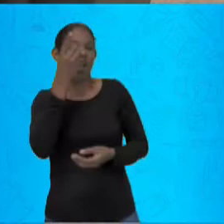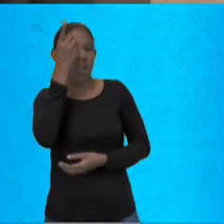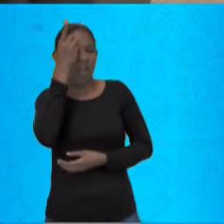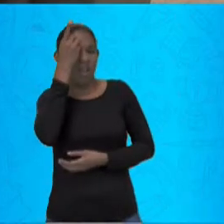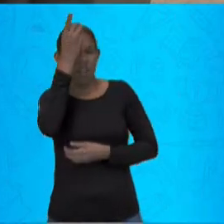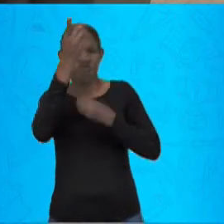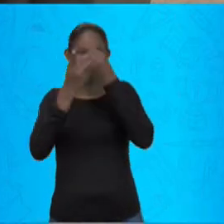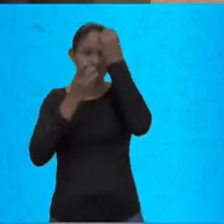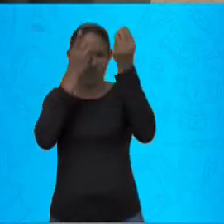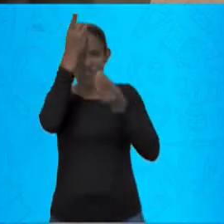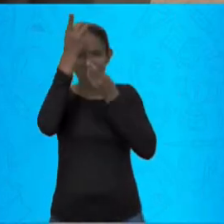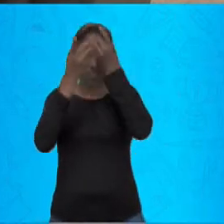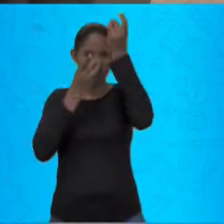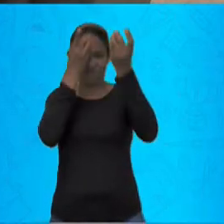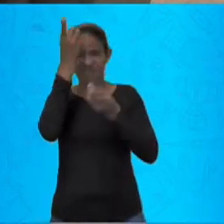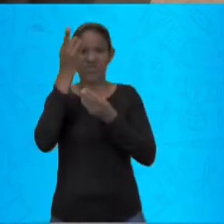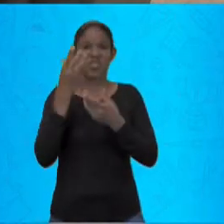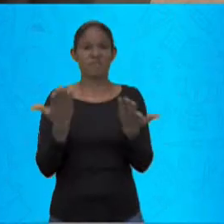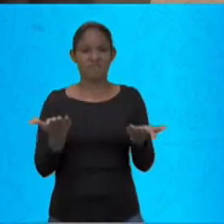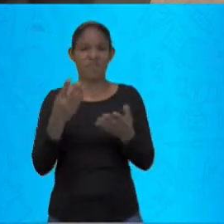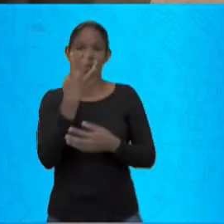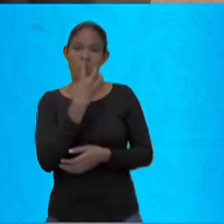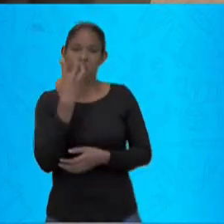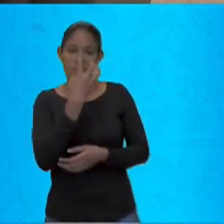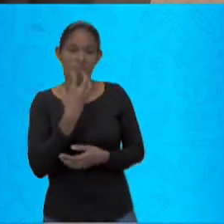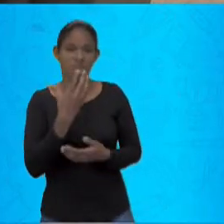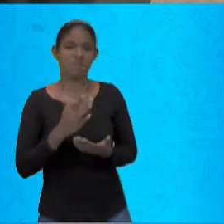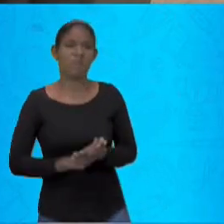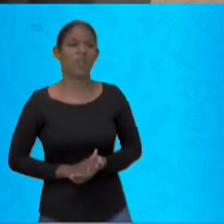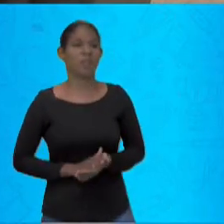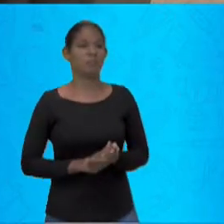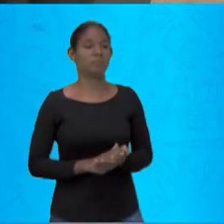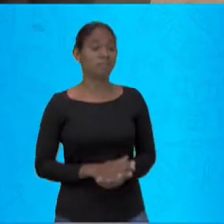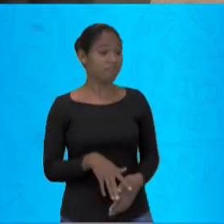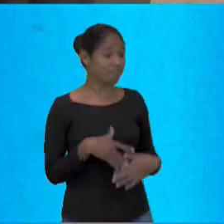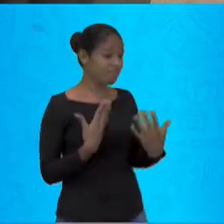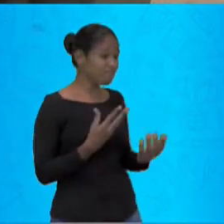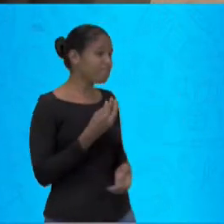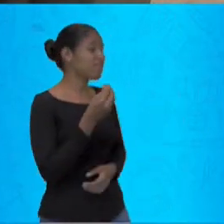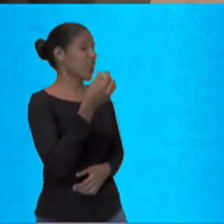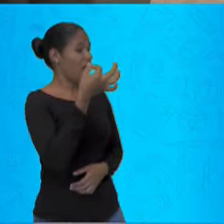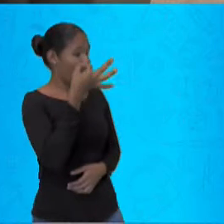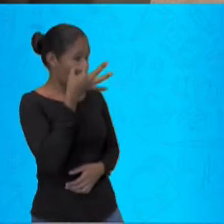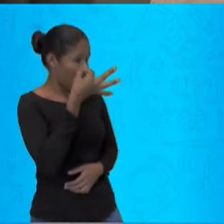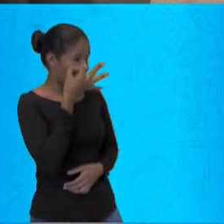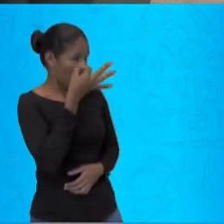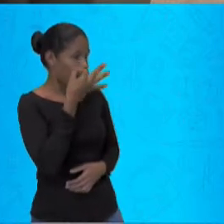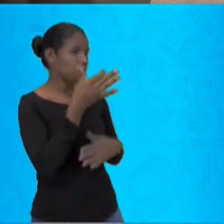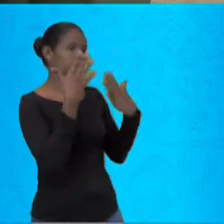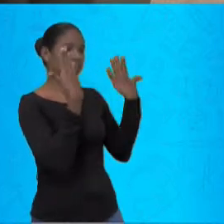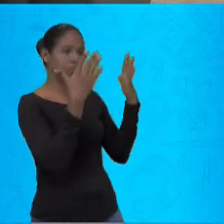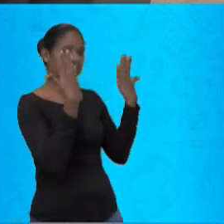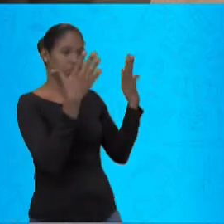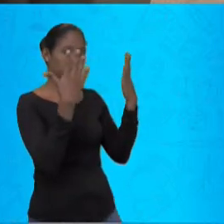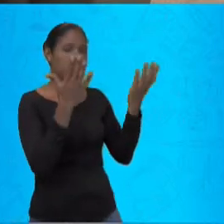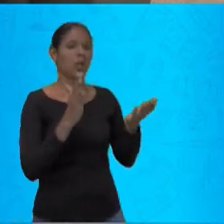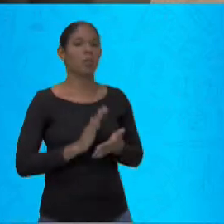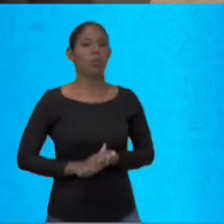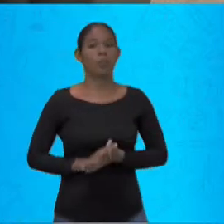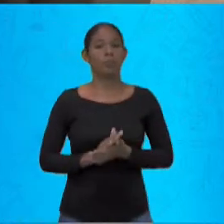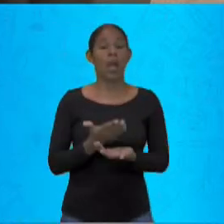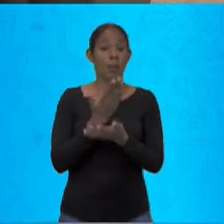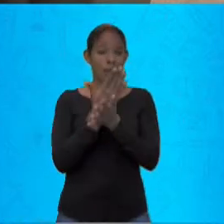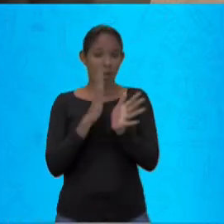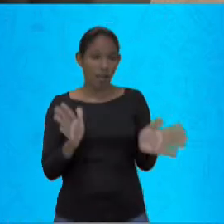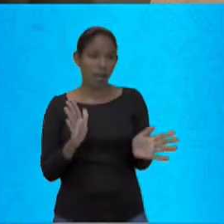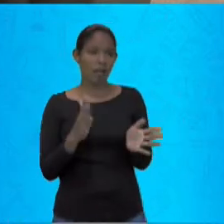fica parado. Muito interessante, Tiago, você está de parabéns. Obrigado. E para encerrar a nossa entrevista, Tiago, nós gostaríamos